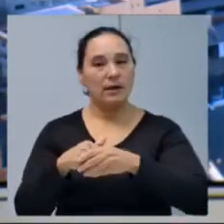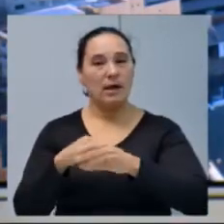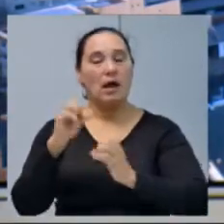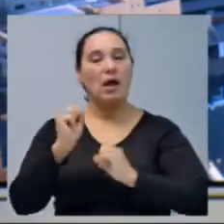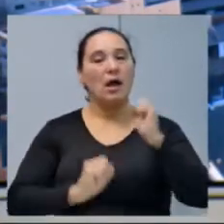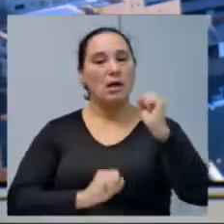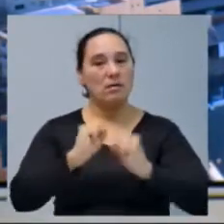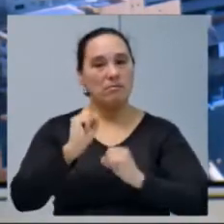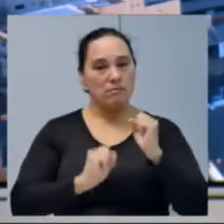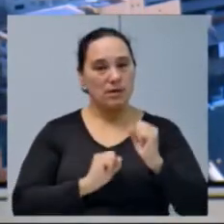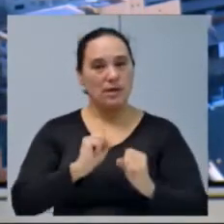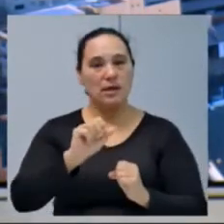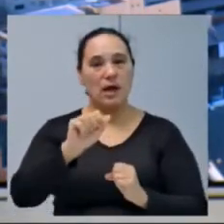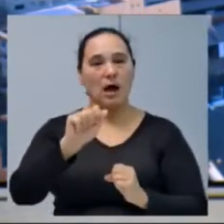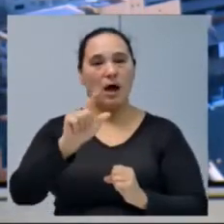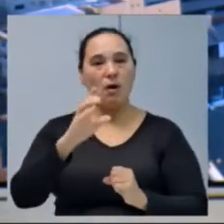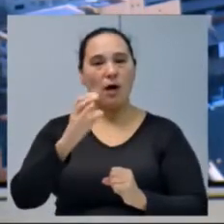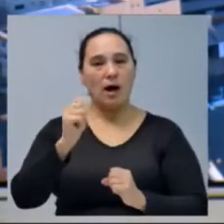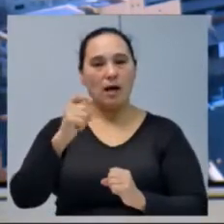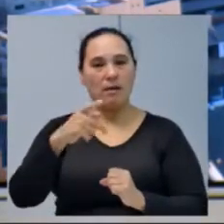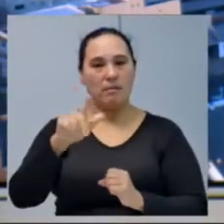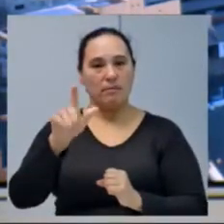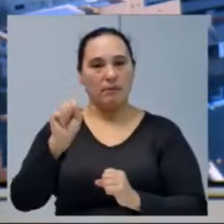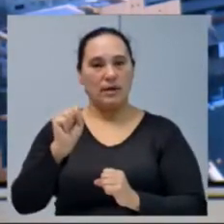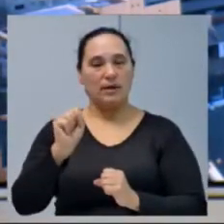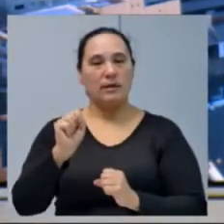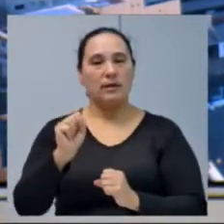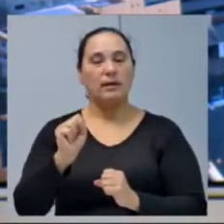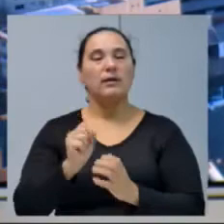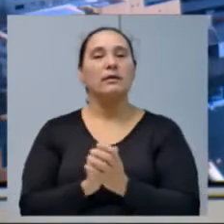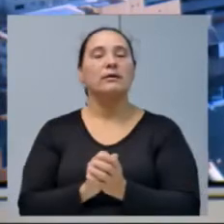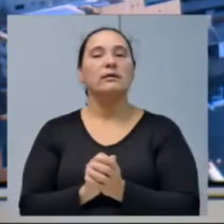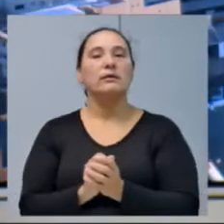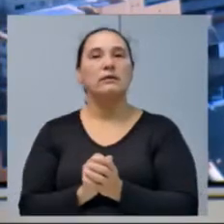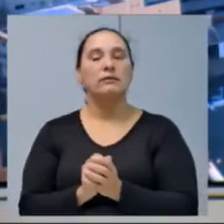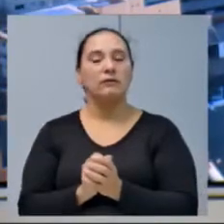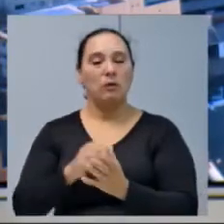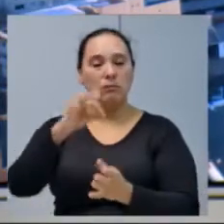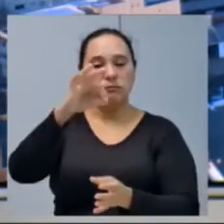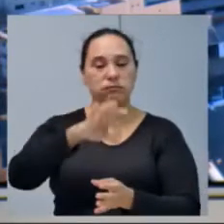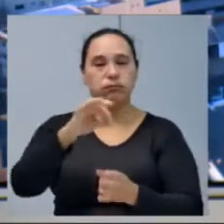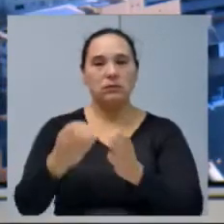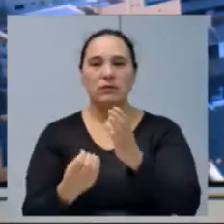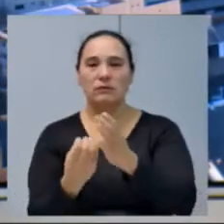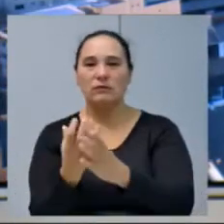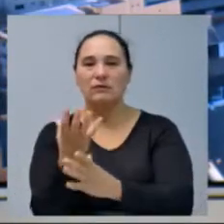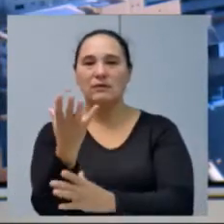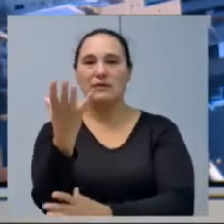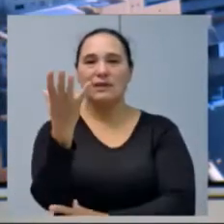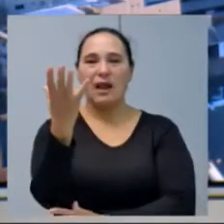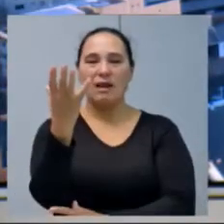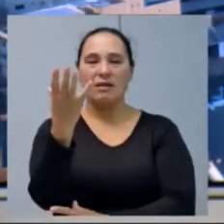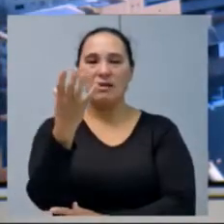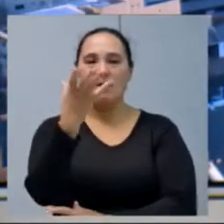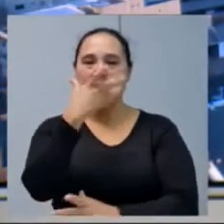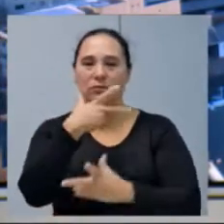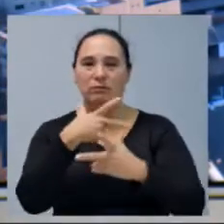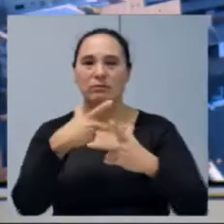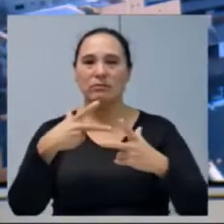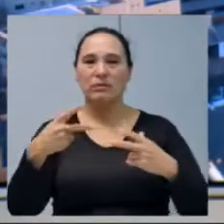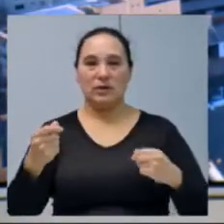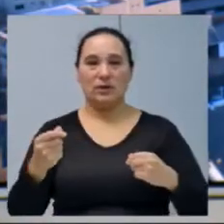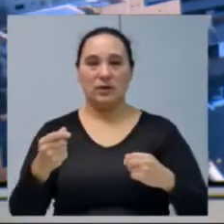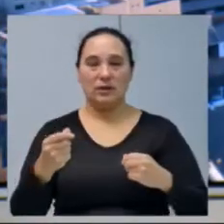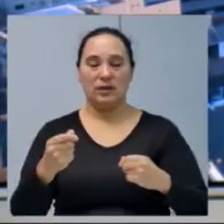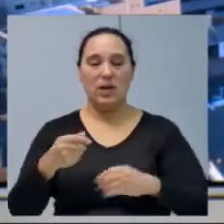Alcapaz pela iniciativa aí de anualmente do ar e fazer o plantio de mudas de árvores, protíferas, em